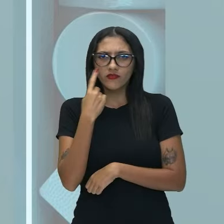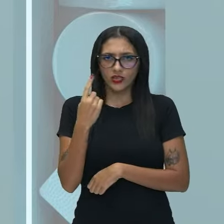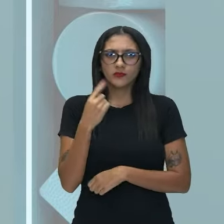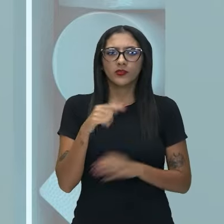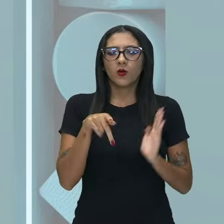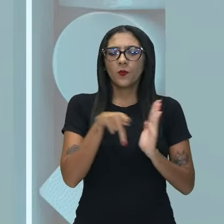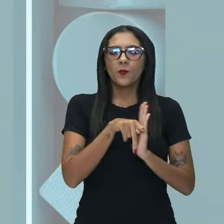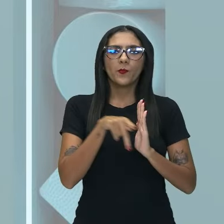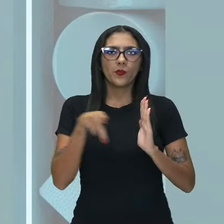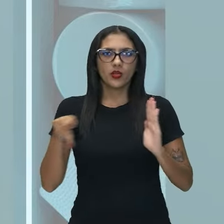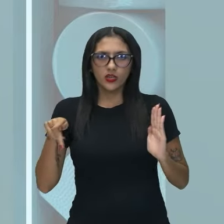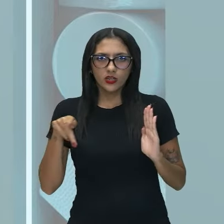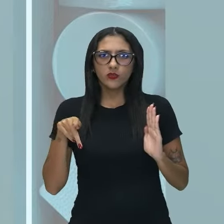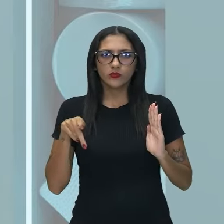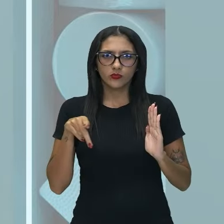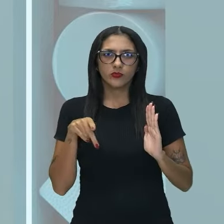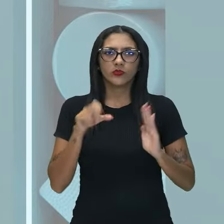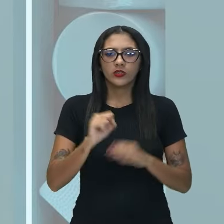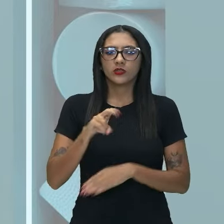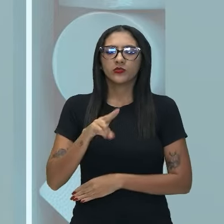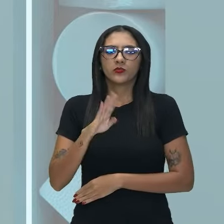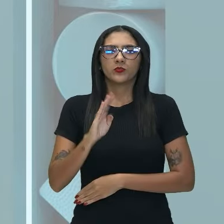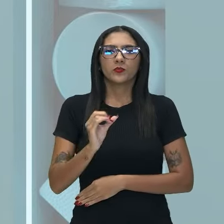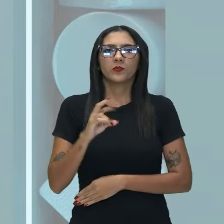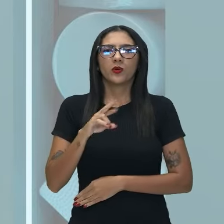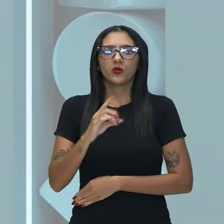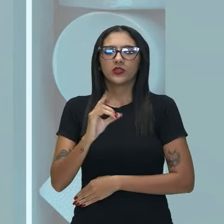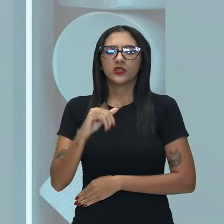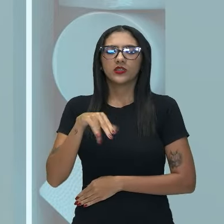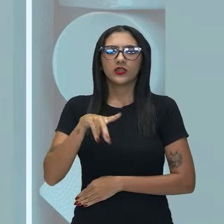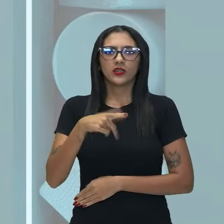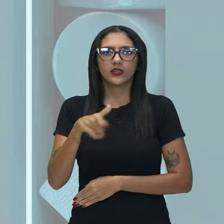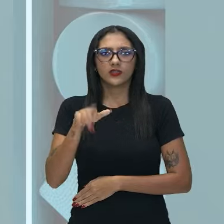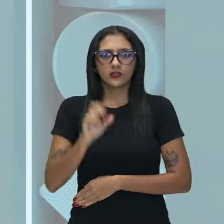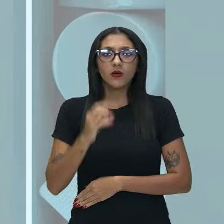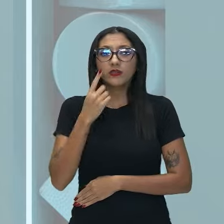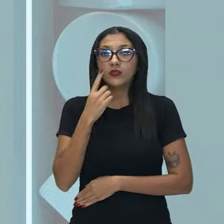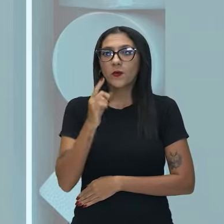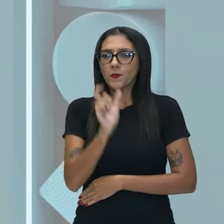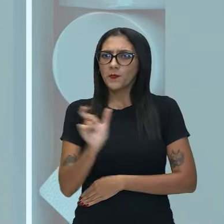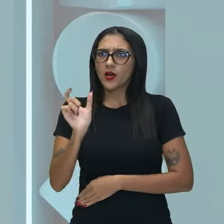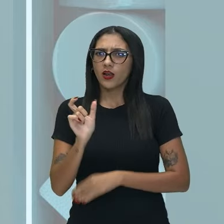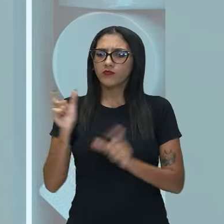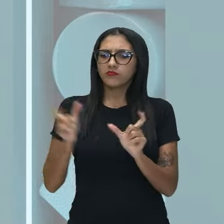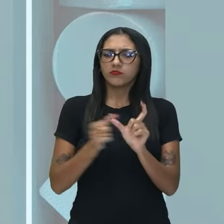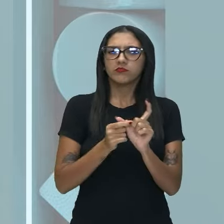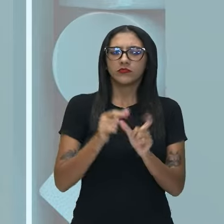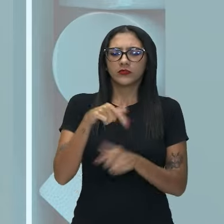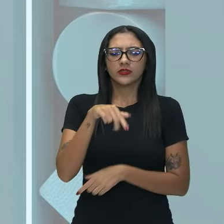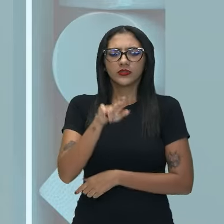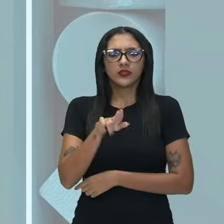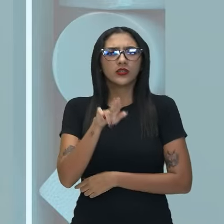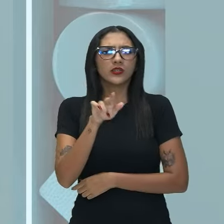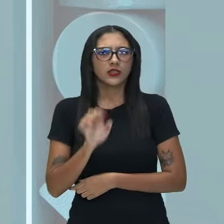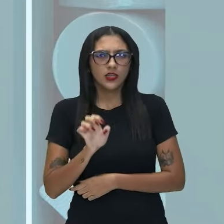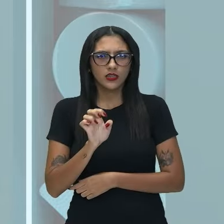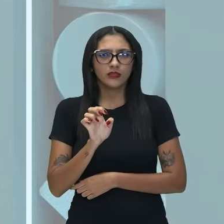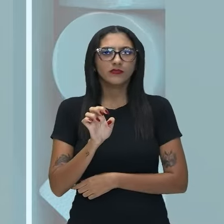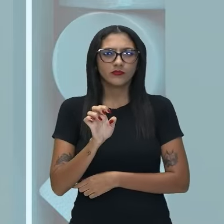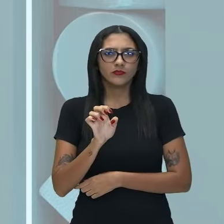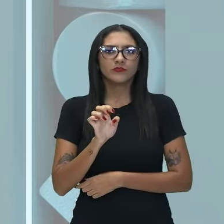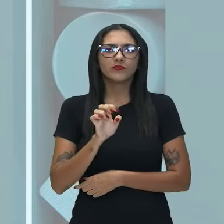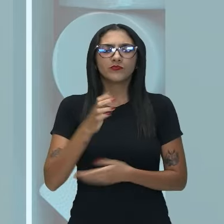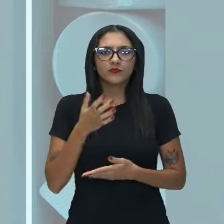composto por subordinação, e aí você enxerga a palavra que, essa palavra que, aqui no